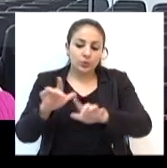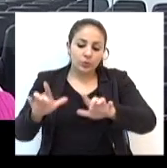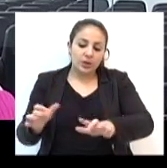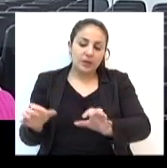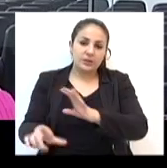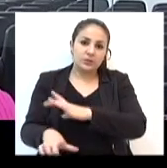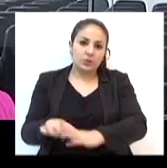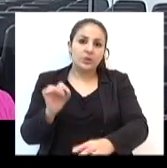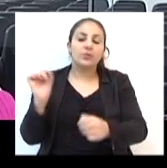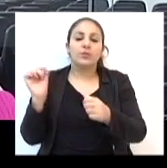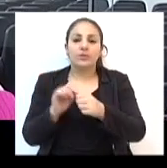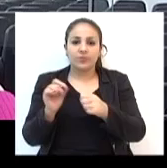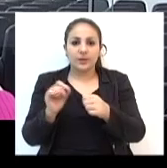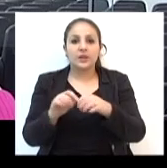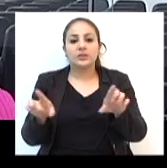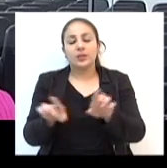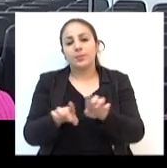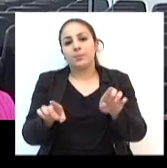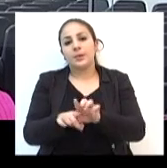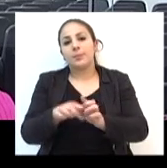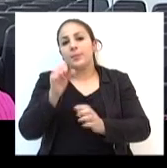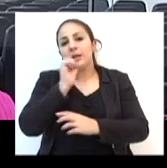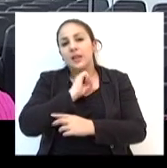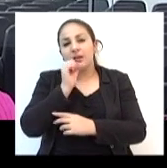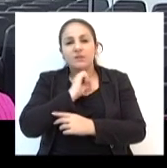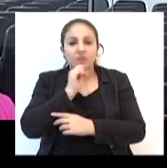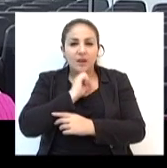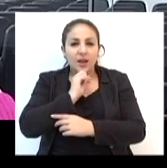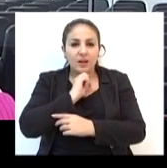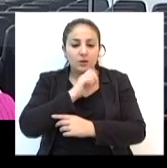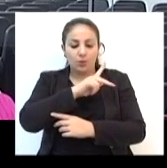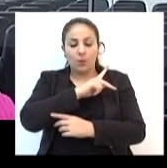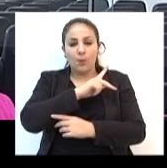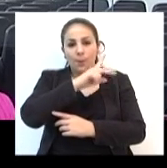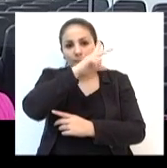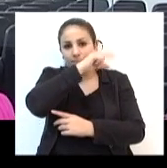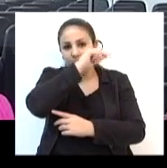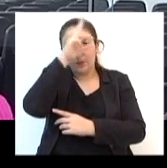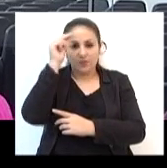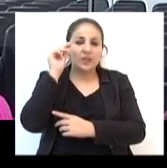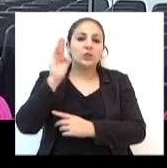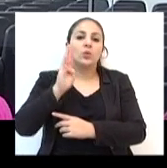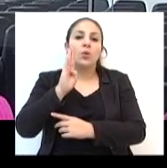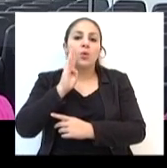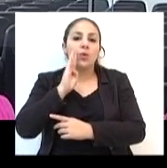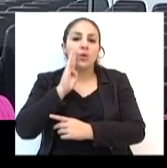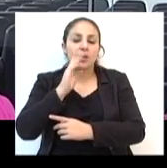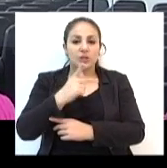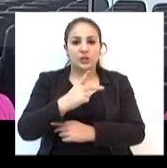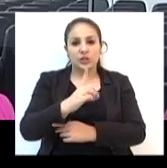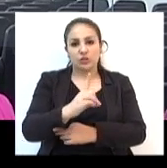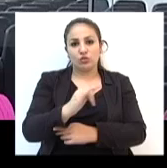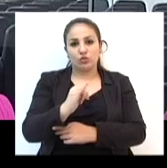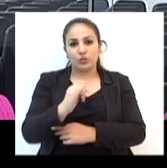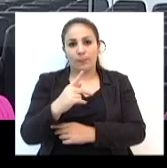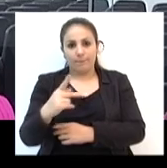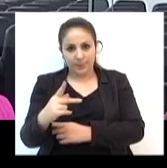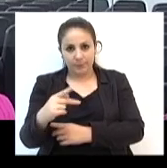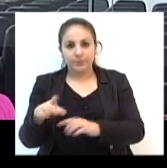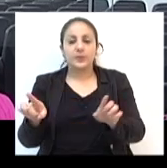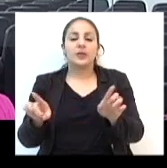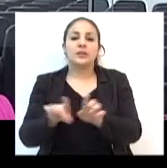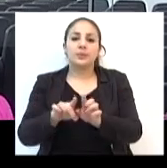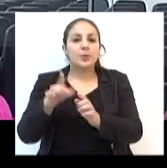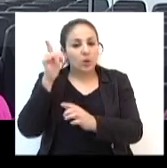que foi ainda confeccionado pelo antigo prefeito Aito Dipe e o secretário de obra Simo, que atende todas as